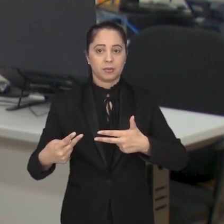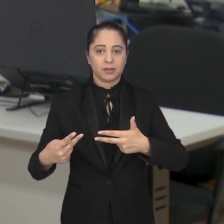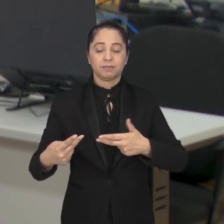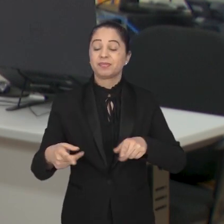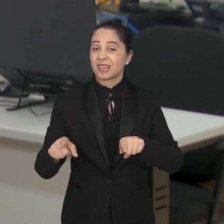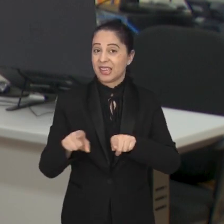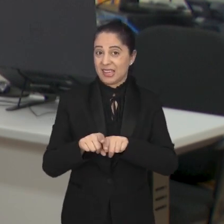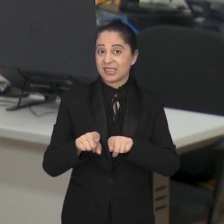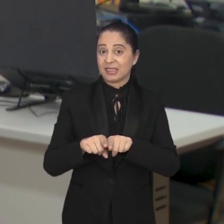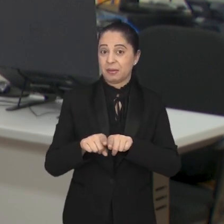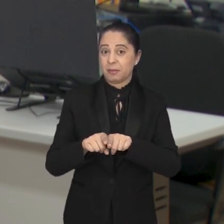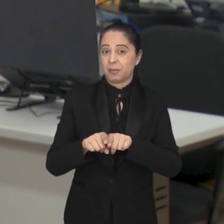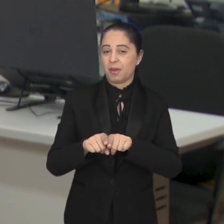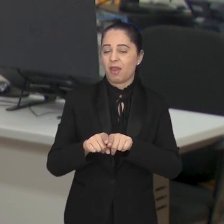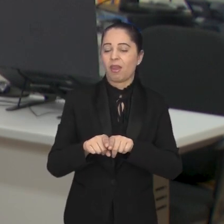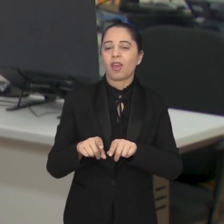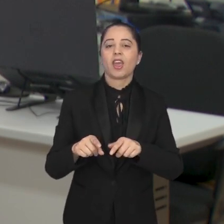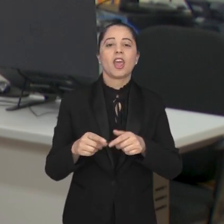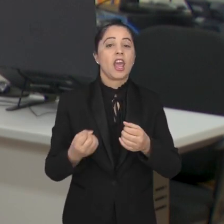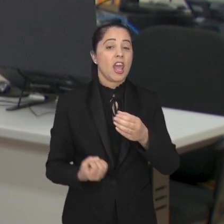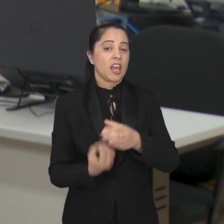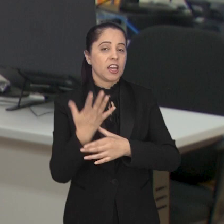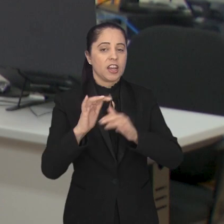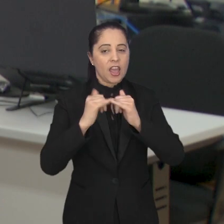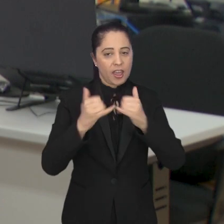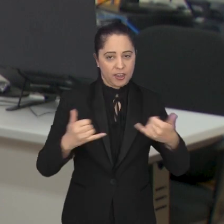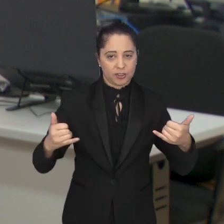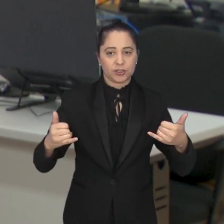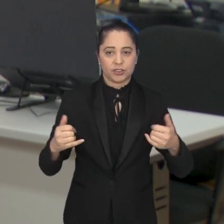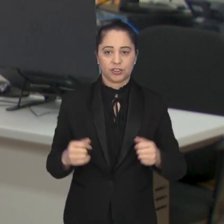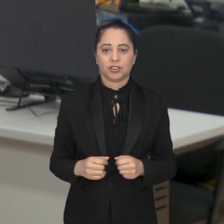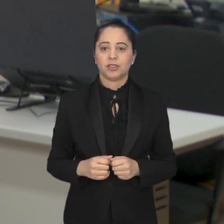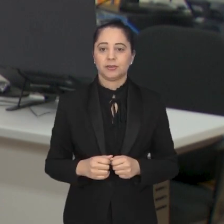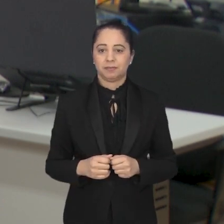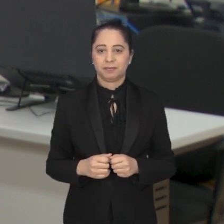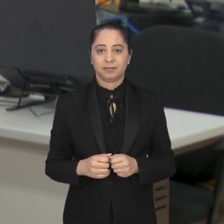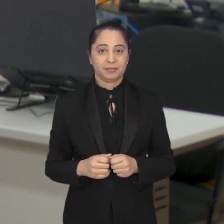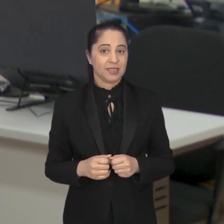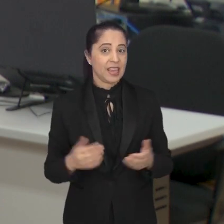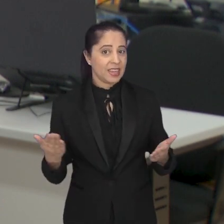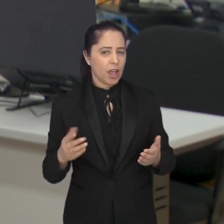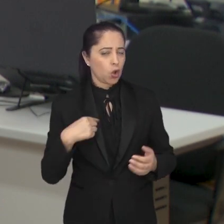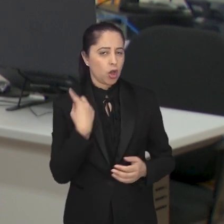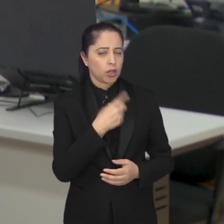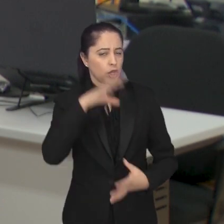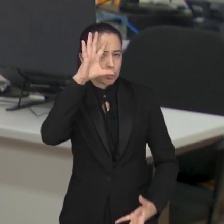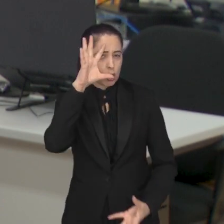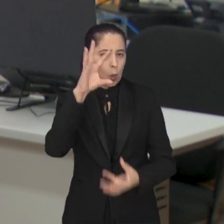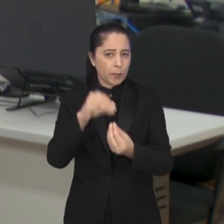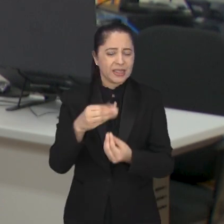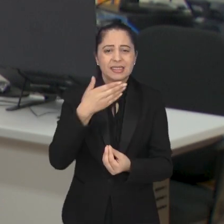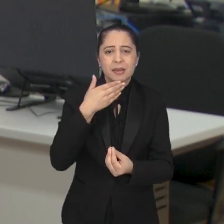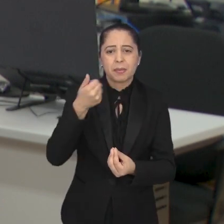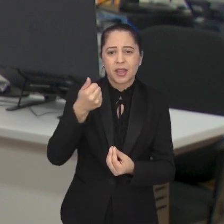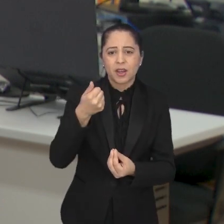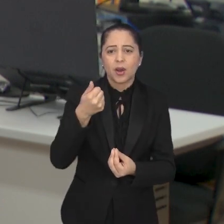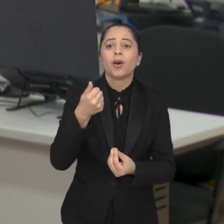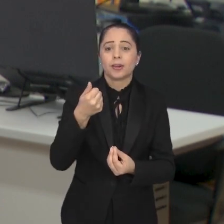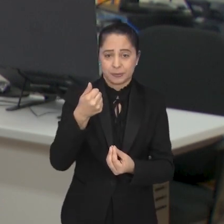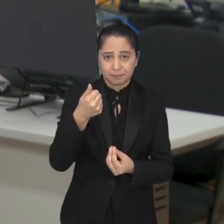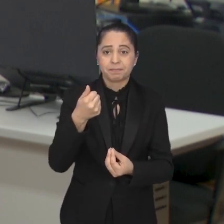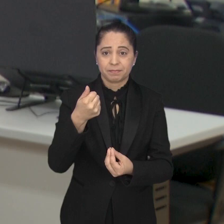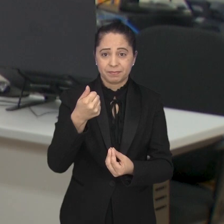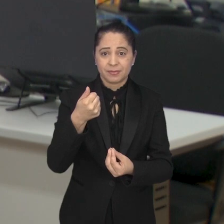abastecimento de água, mas também pela geração de energia e outros serviços. Para a gente ficar mais por dentro sobre a